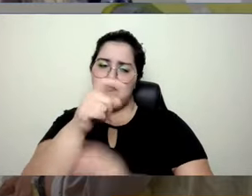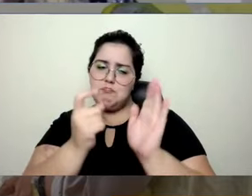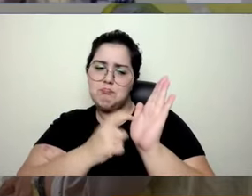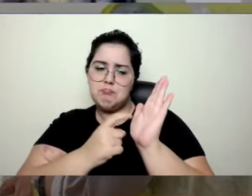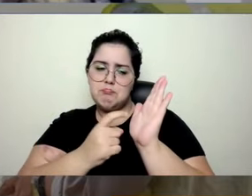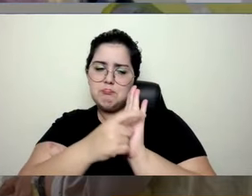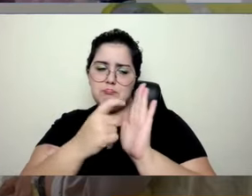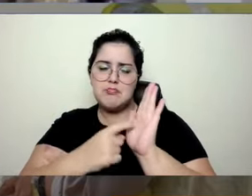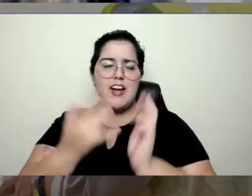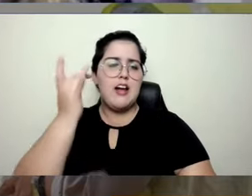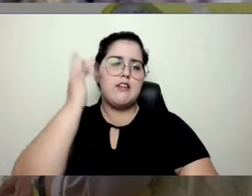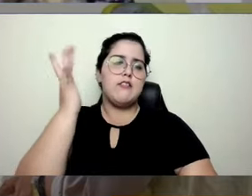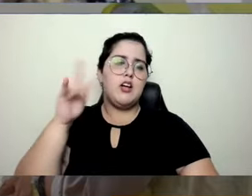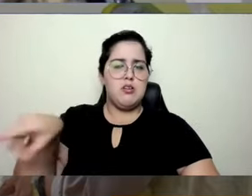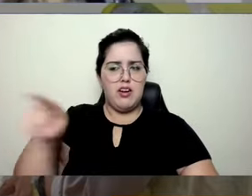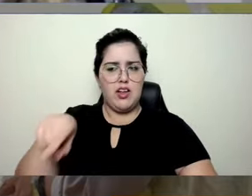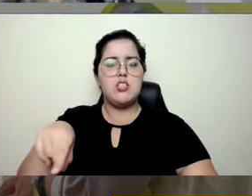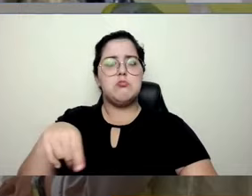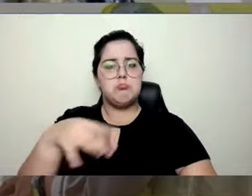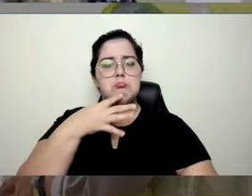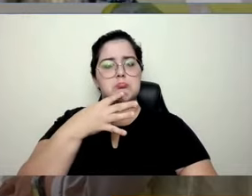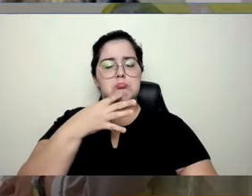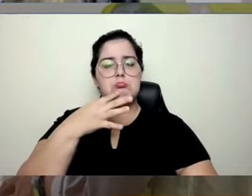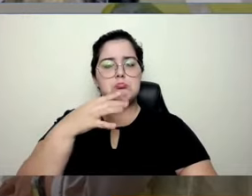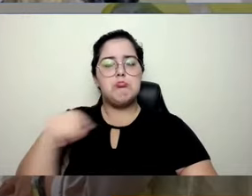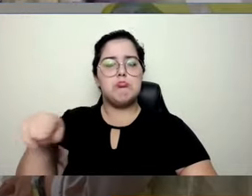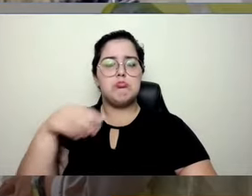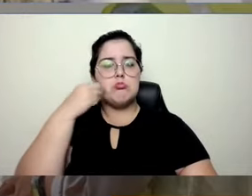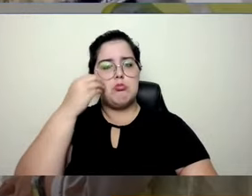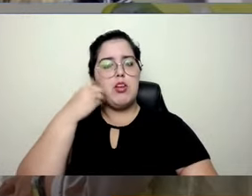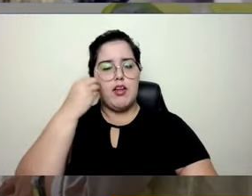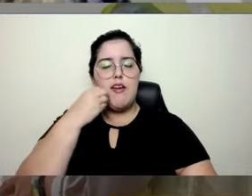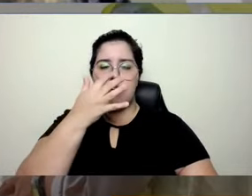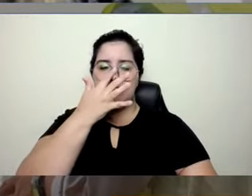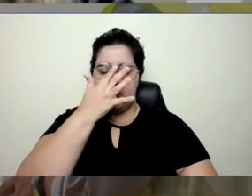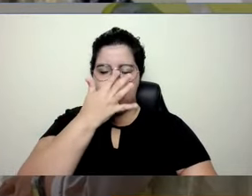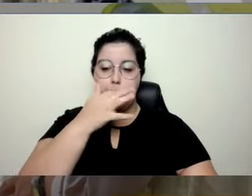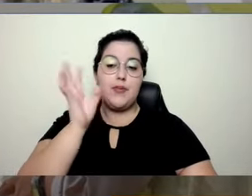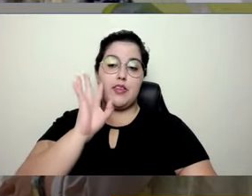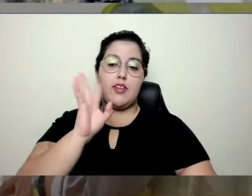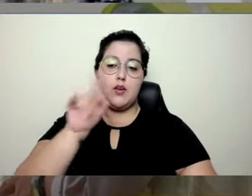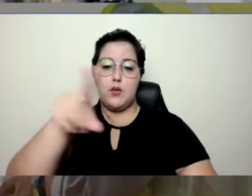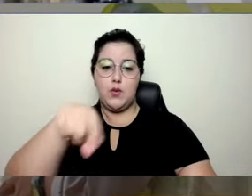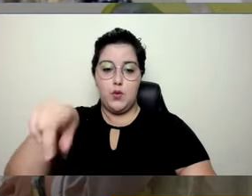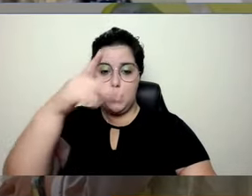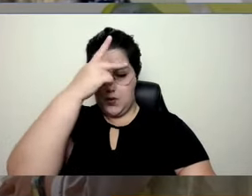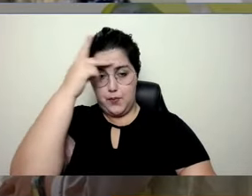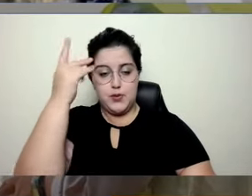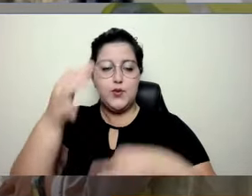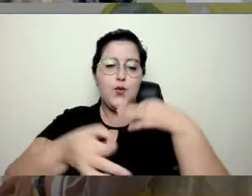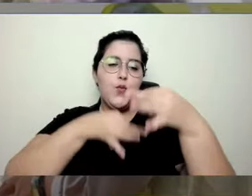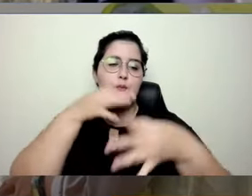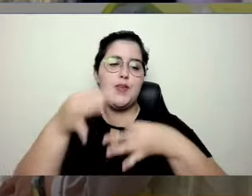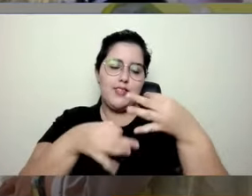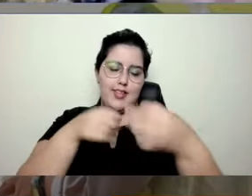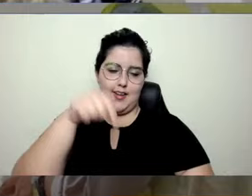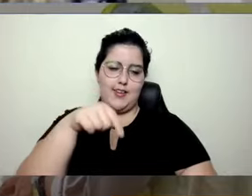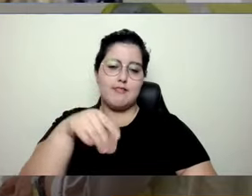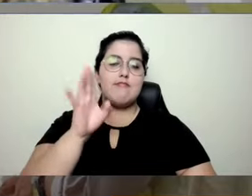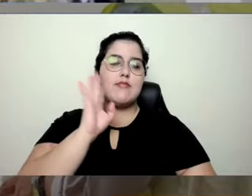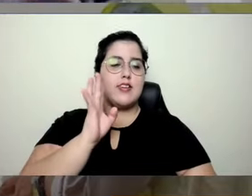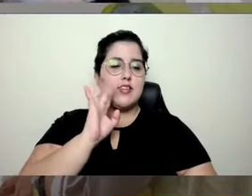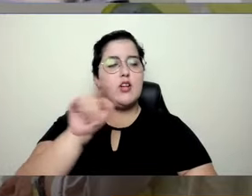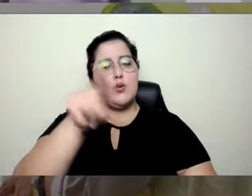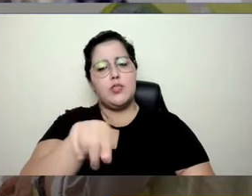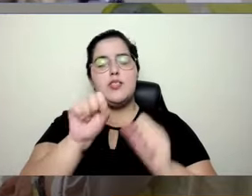entender como eles estão convivendo, né? Legal que o pessoal está colocando várias contribuições aqui no chat. Se vocês quiserem